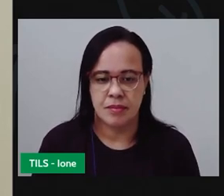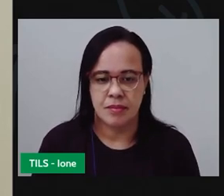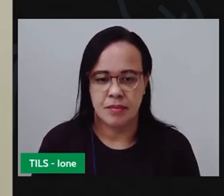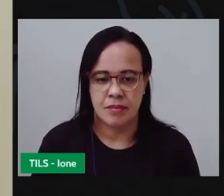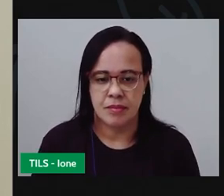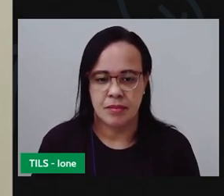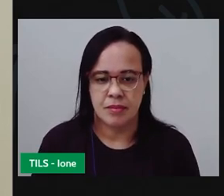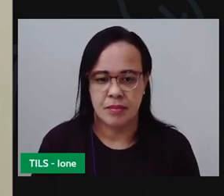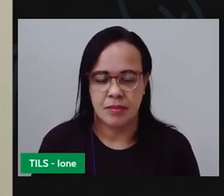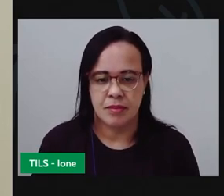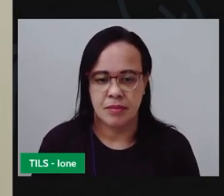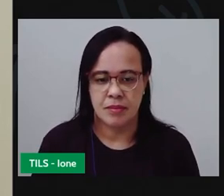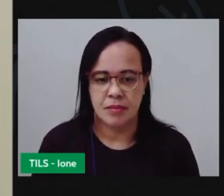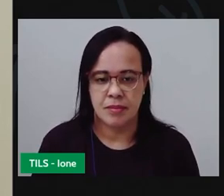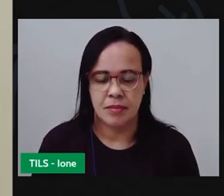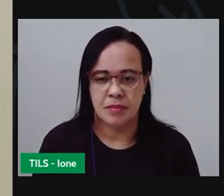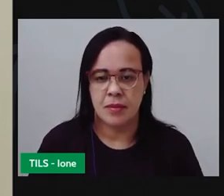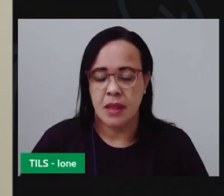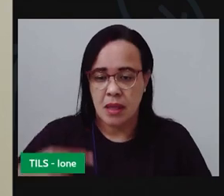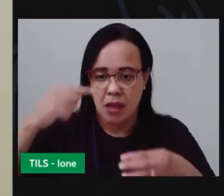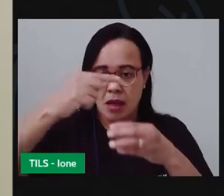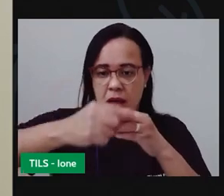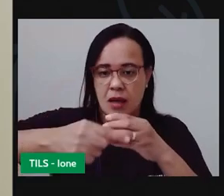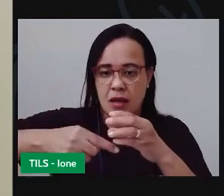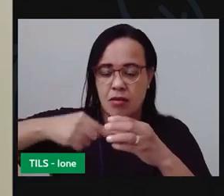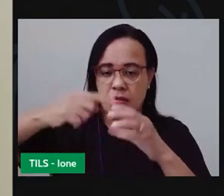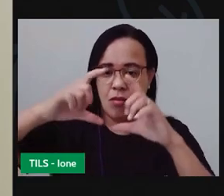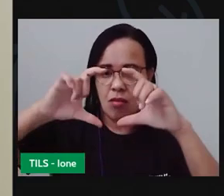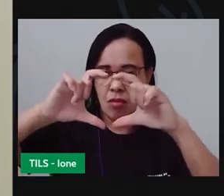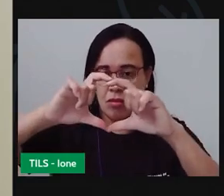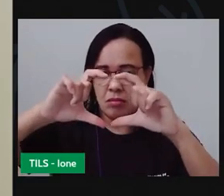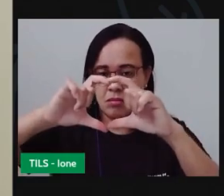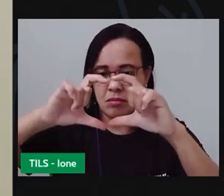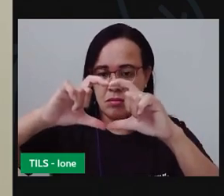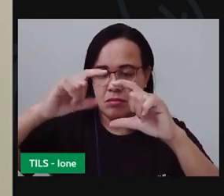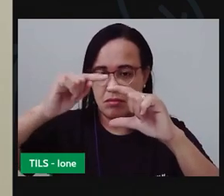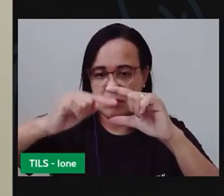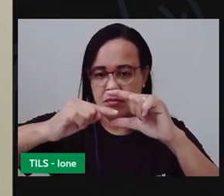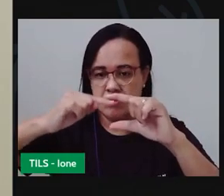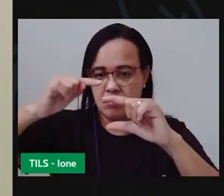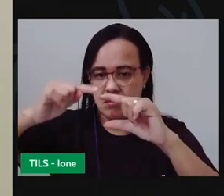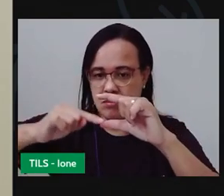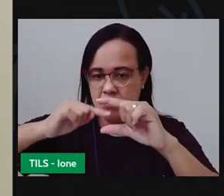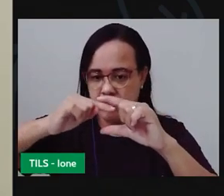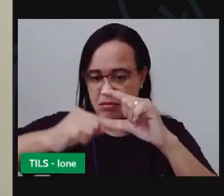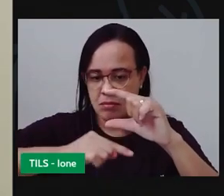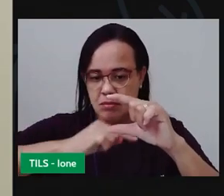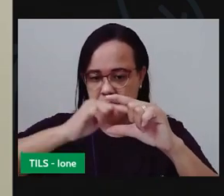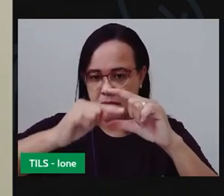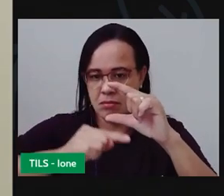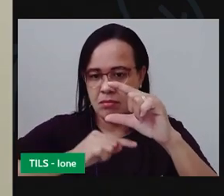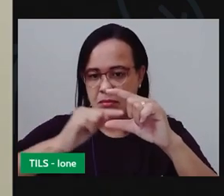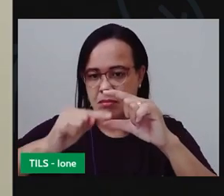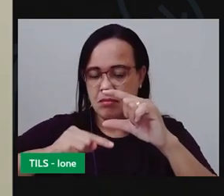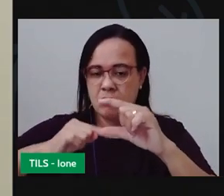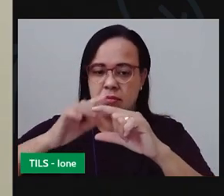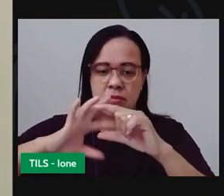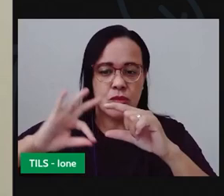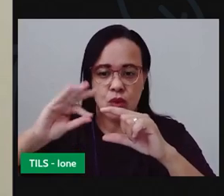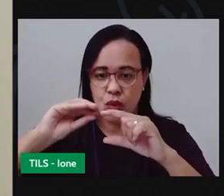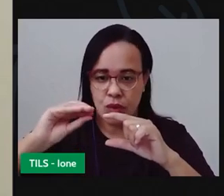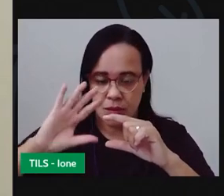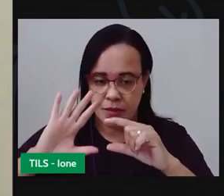e vou colocar em volta da tira que a gente recortou da garrafa pete para produzir